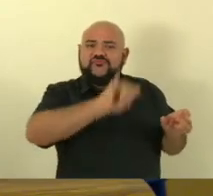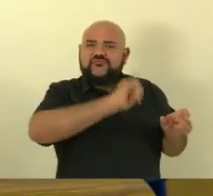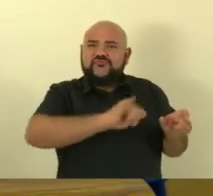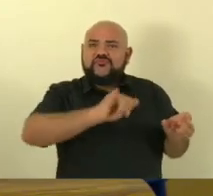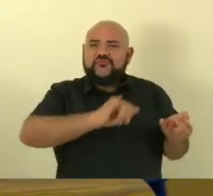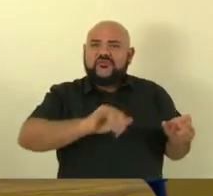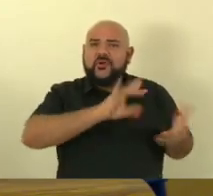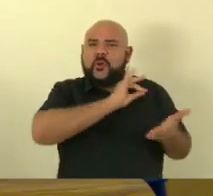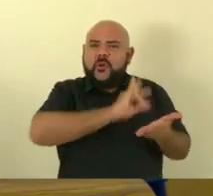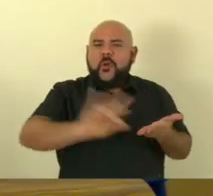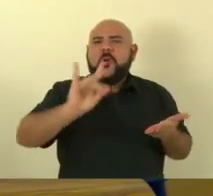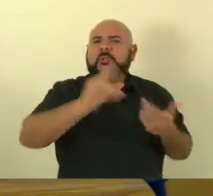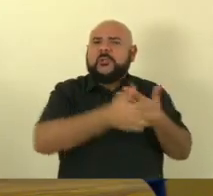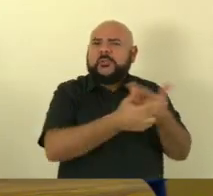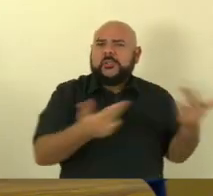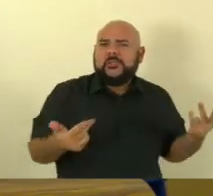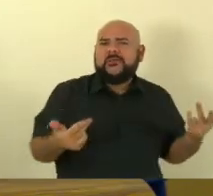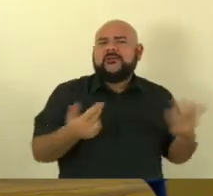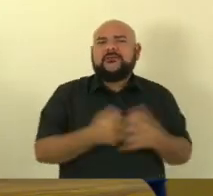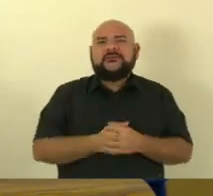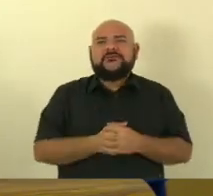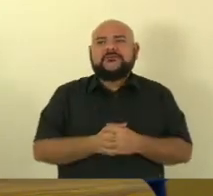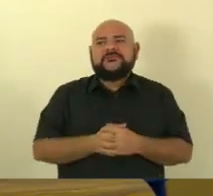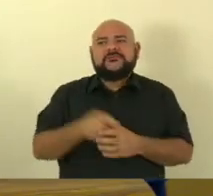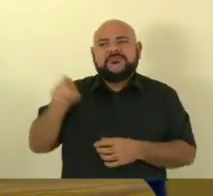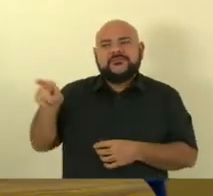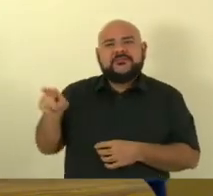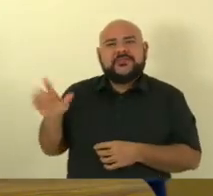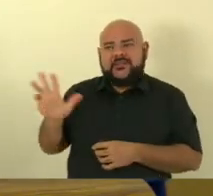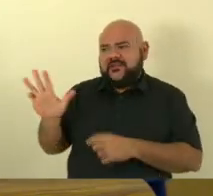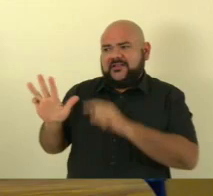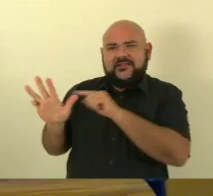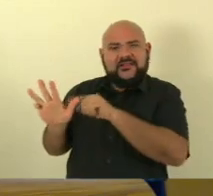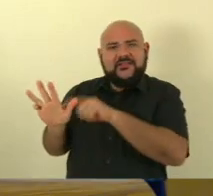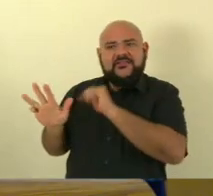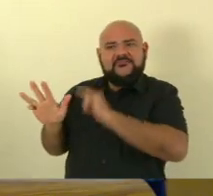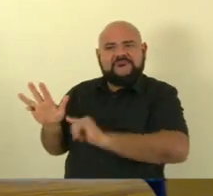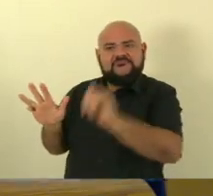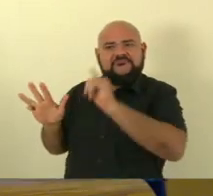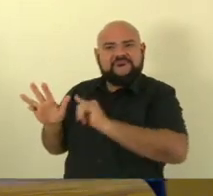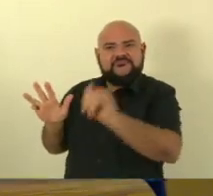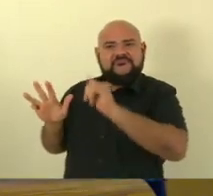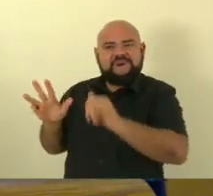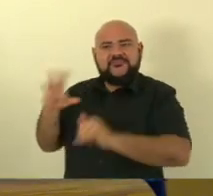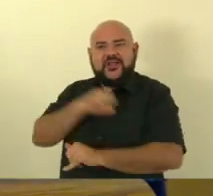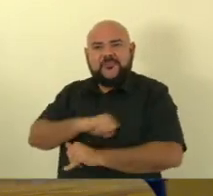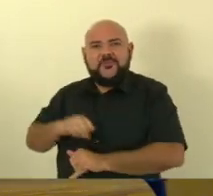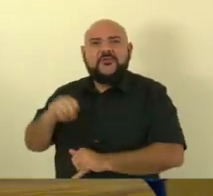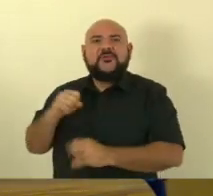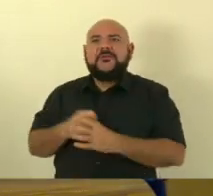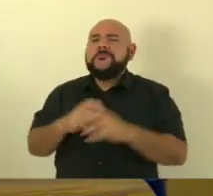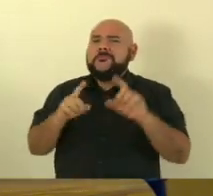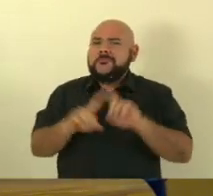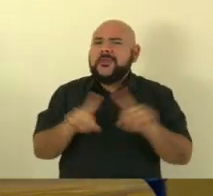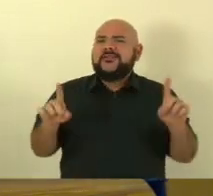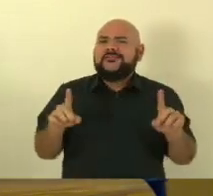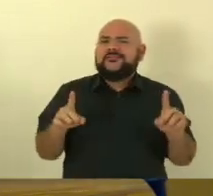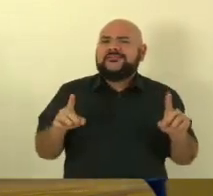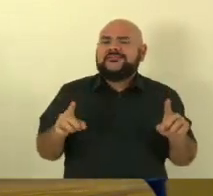linguajar contemporâneo tinha flopado com 5 mil pessoas ao vivo uma vergonha